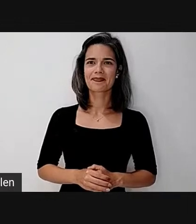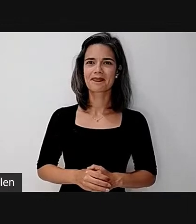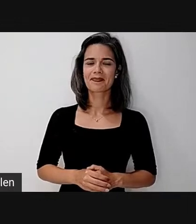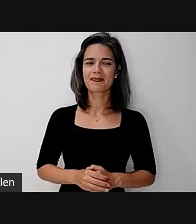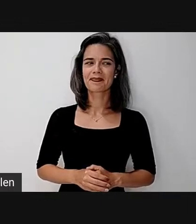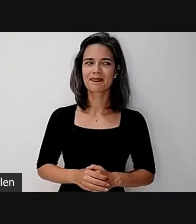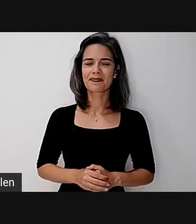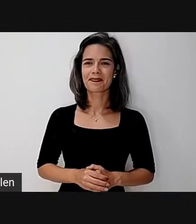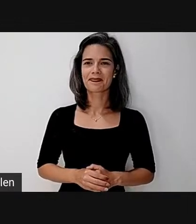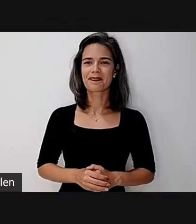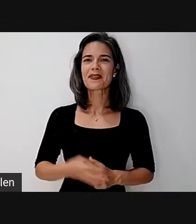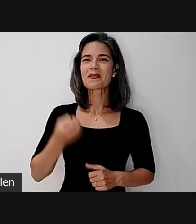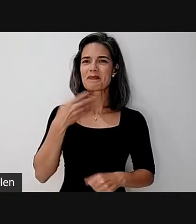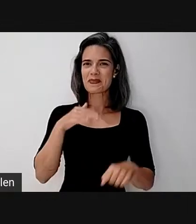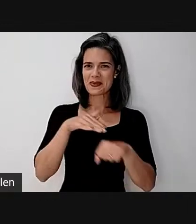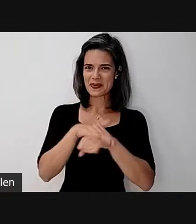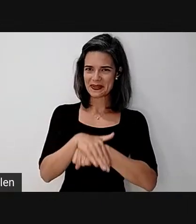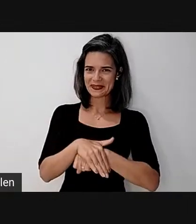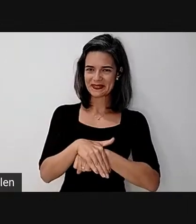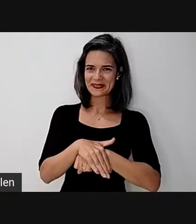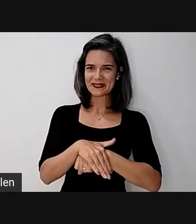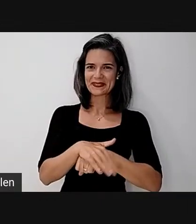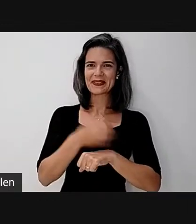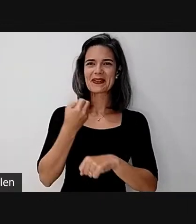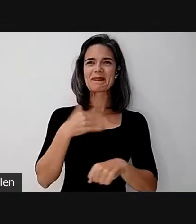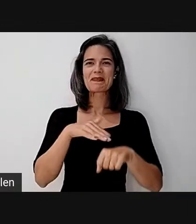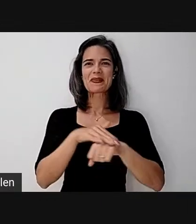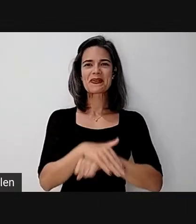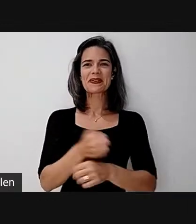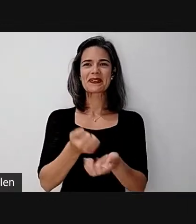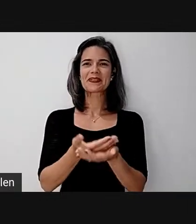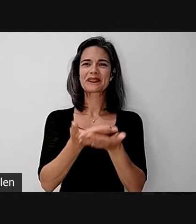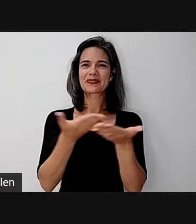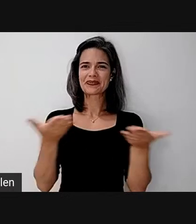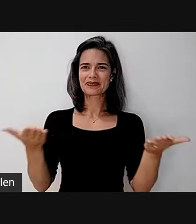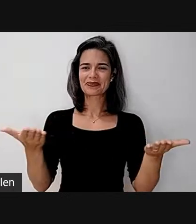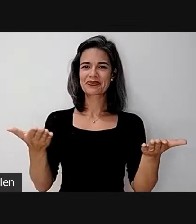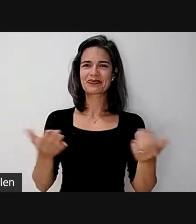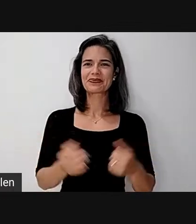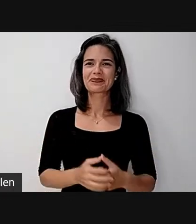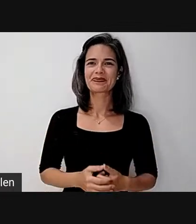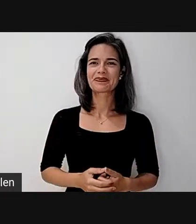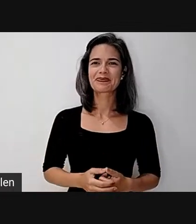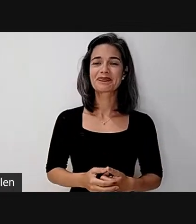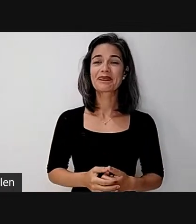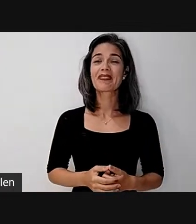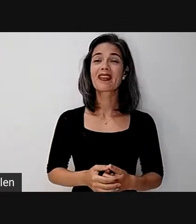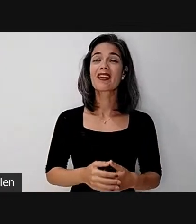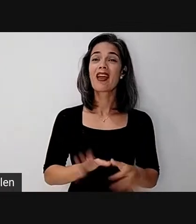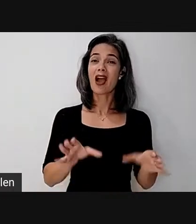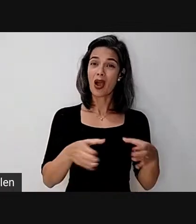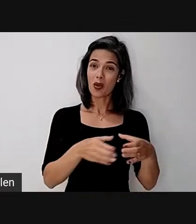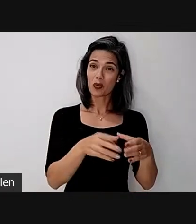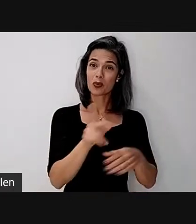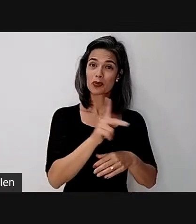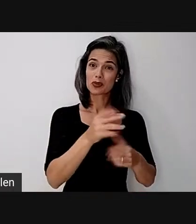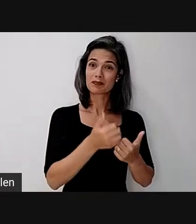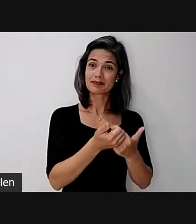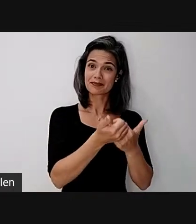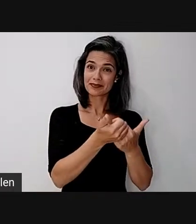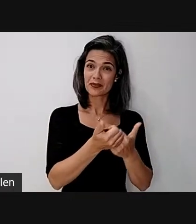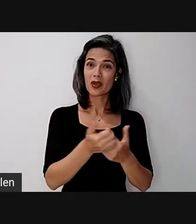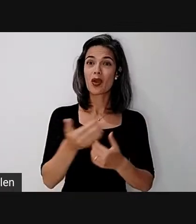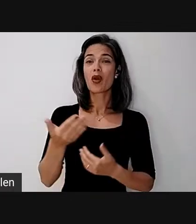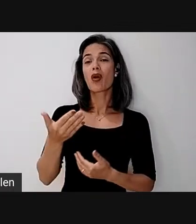Boa noite, boa noite a todos, a todas, os tutores. Obrigada, professora